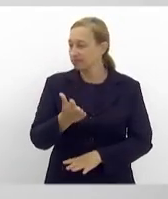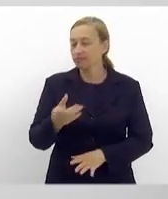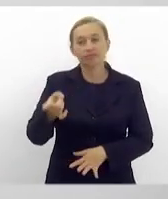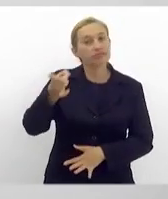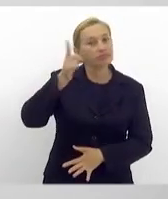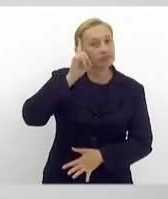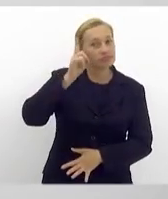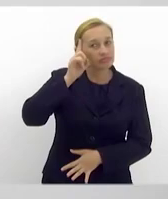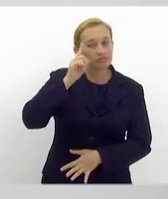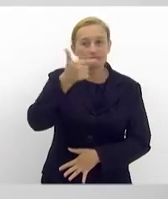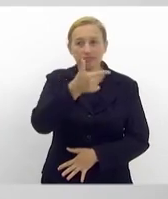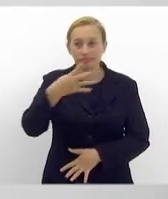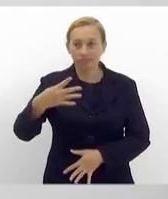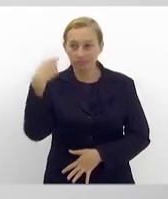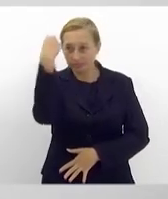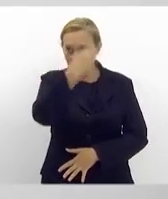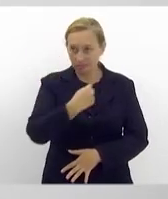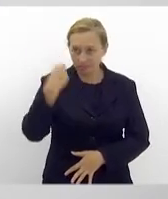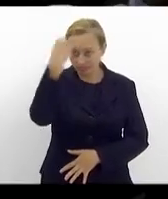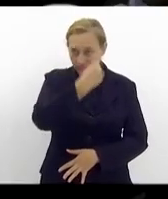os dias, 24 horas.